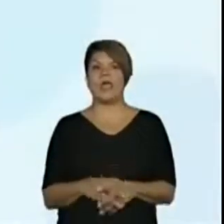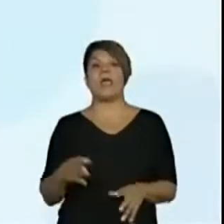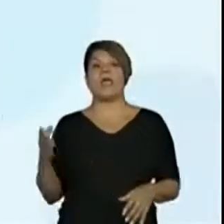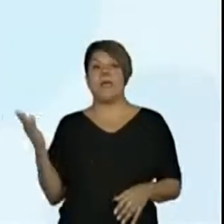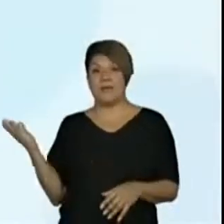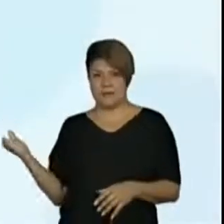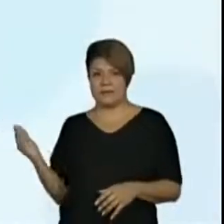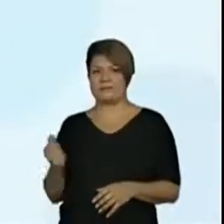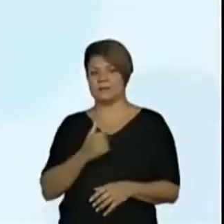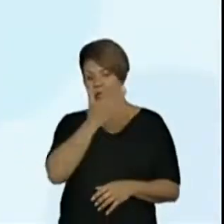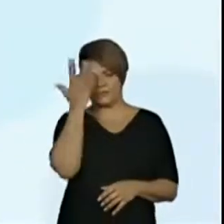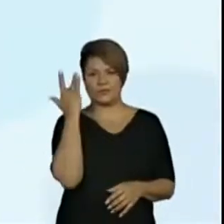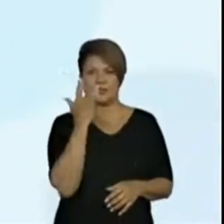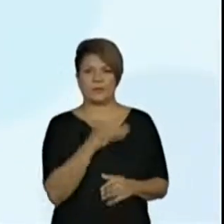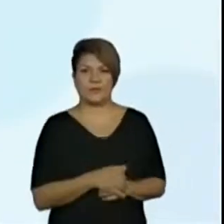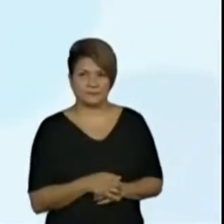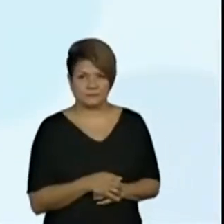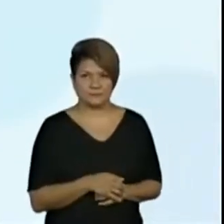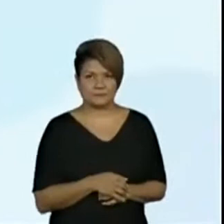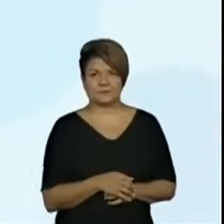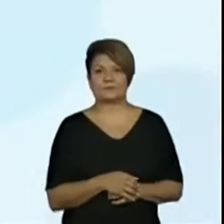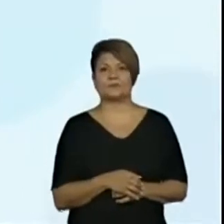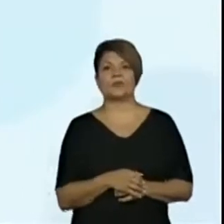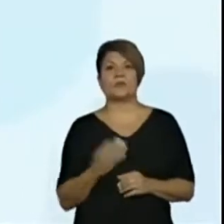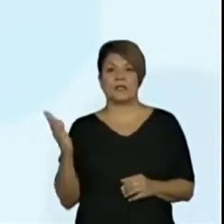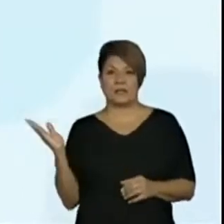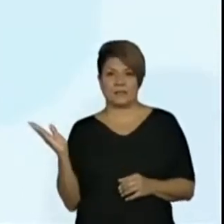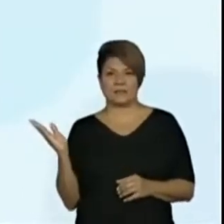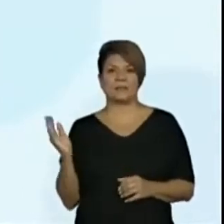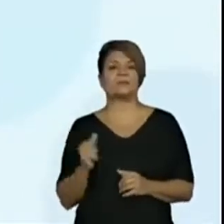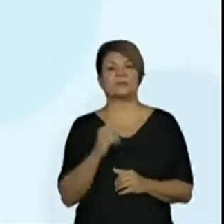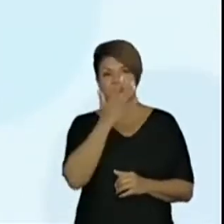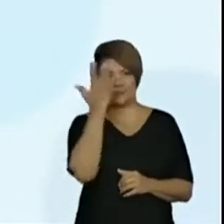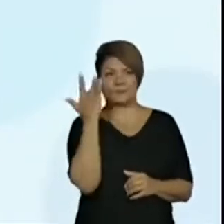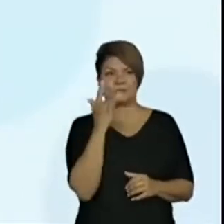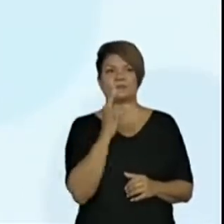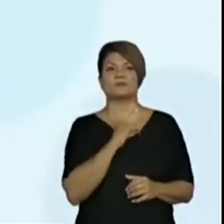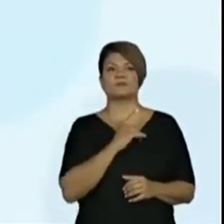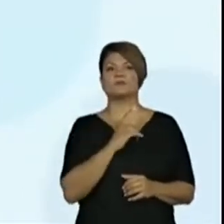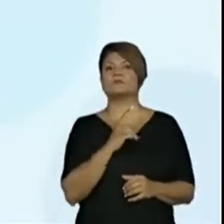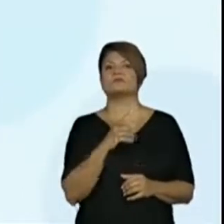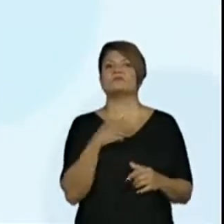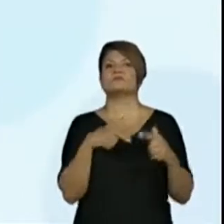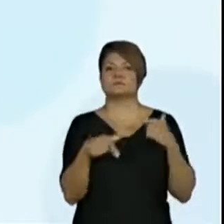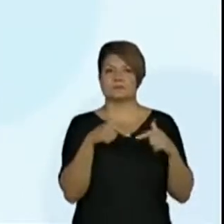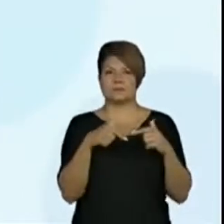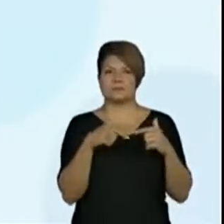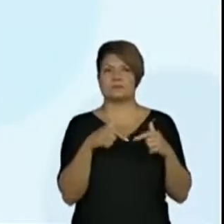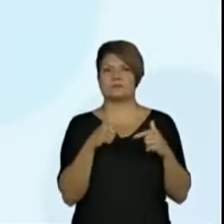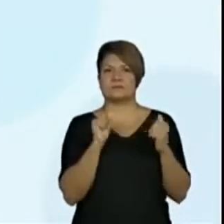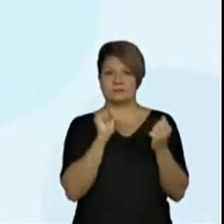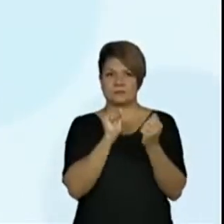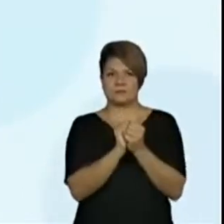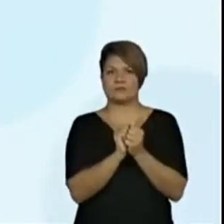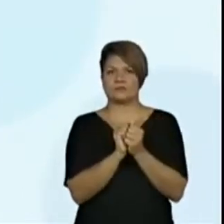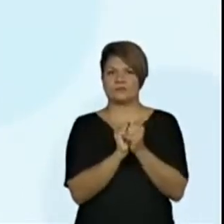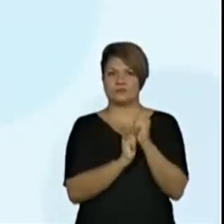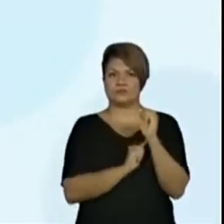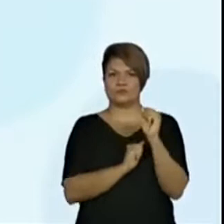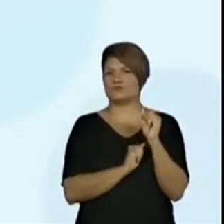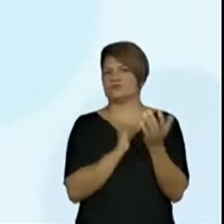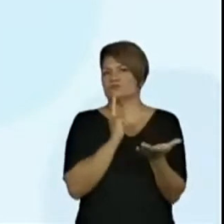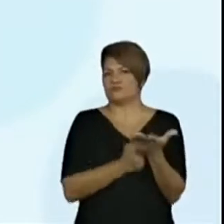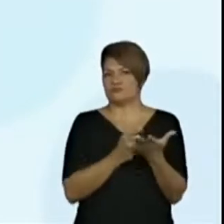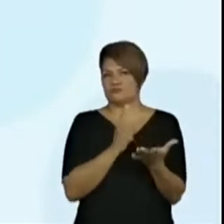trabalha diretamente com os alunos e planeja e